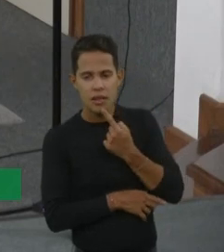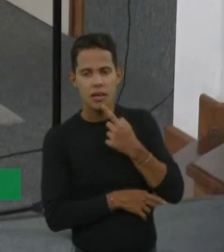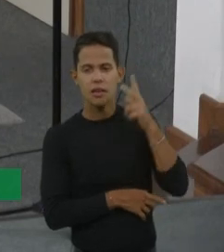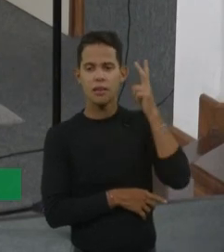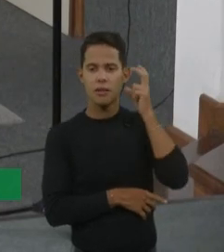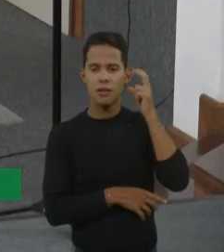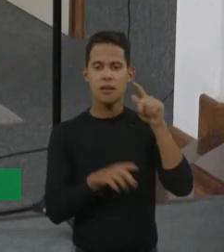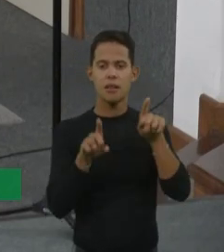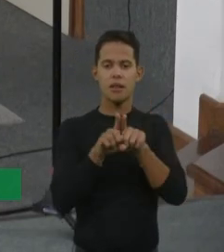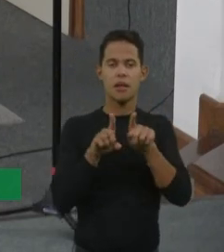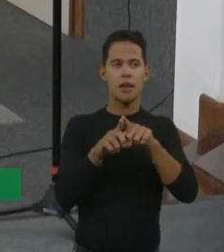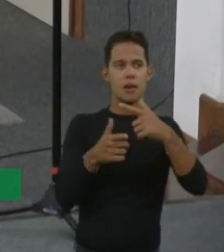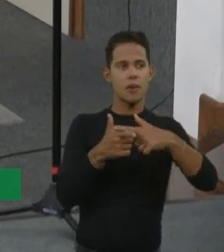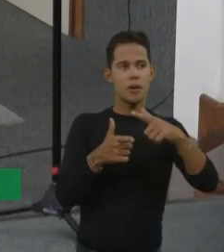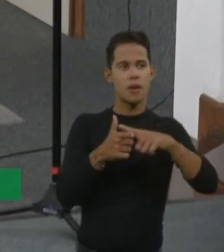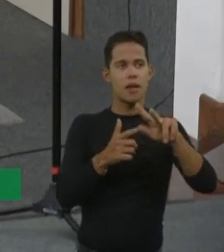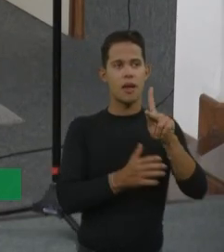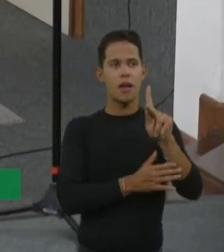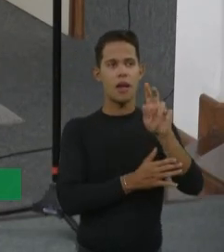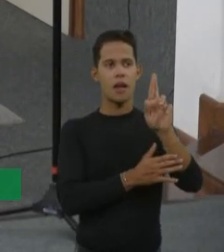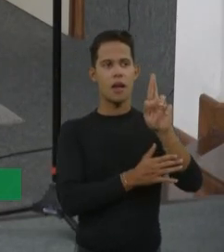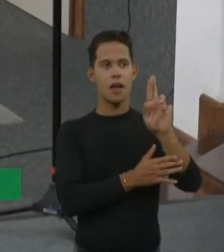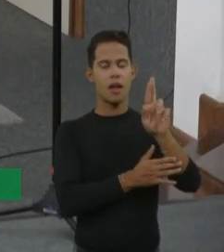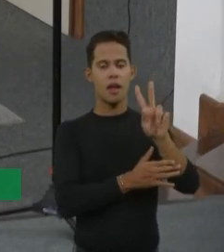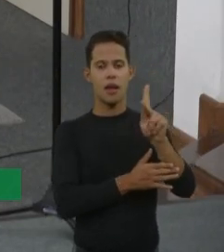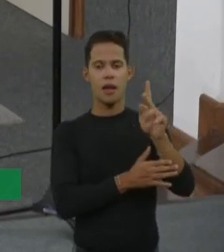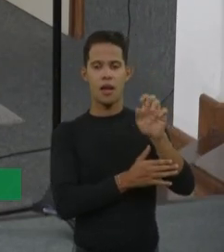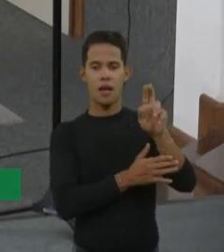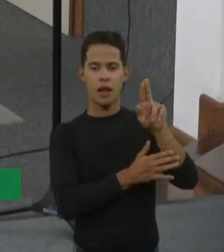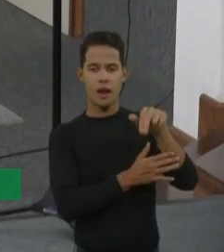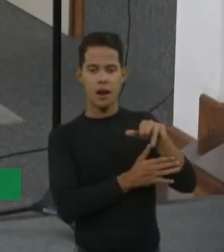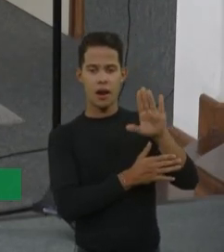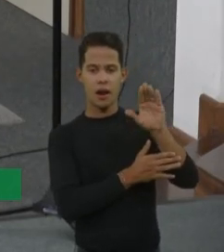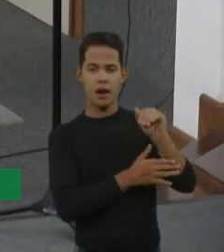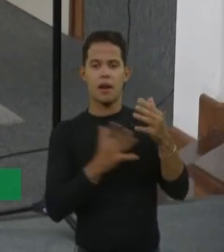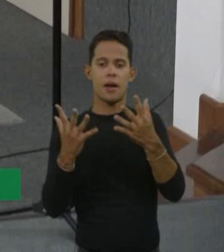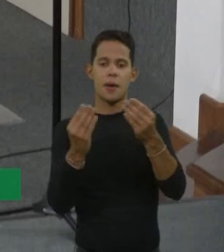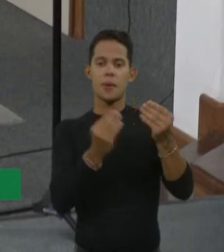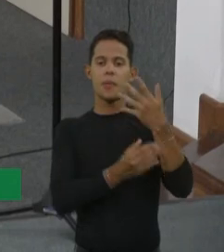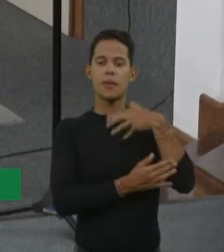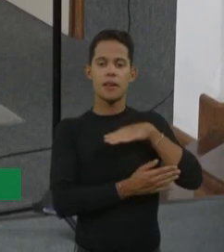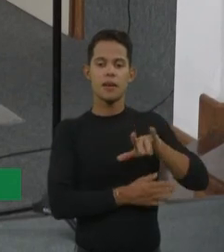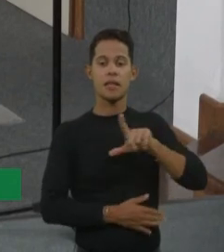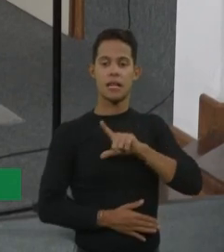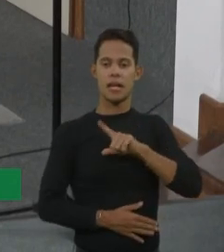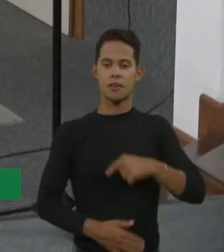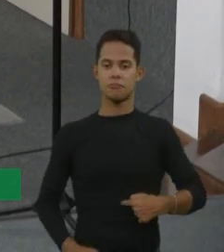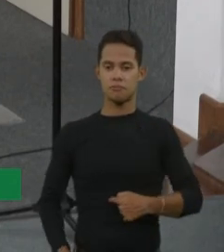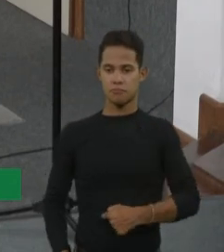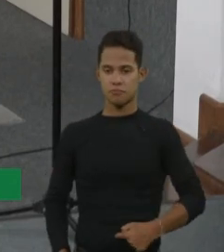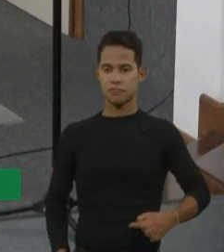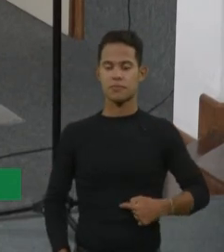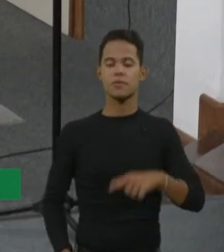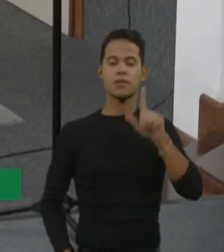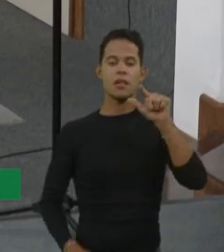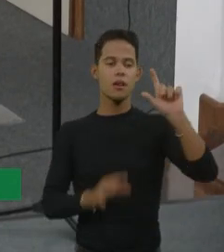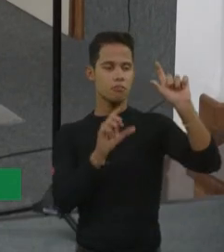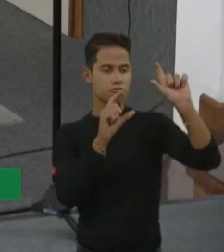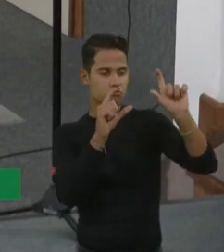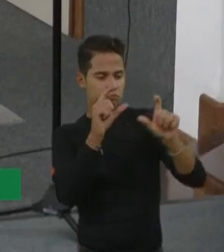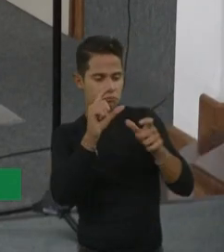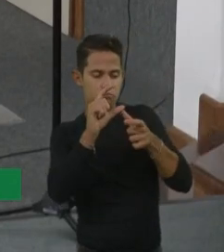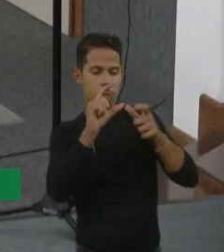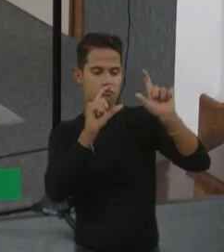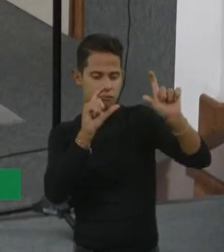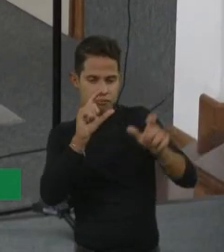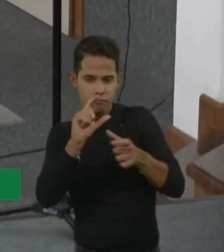uma hernia umbilical junto, que também muitas crianças têm. Mas a gente pensa como um quebra-cabeça. São pecinhas. Eu tenho que olhar pra aquela criança e tenho que